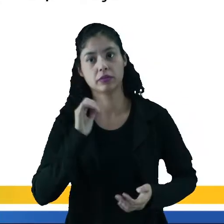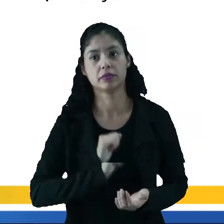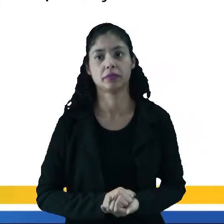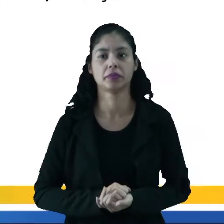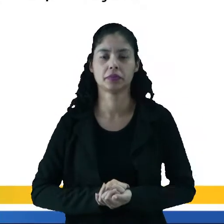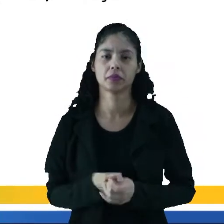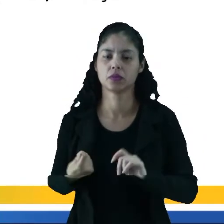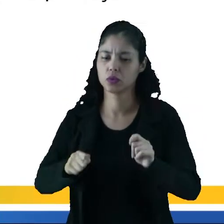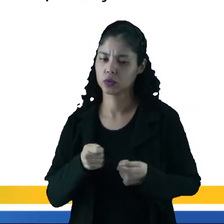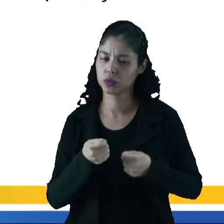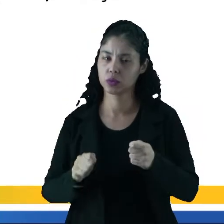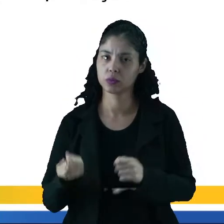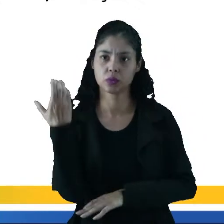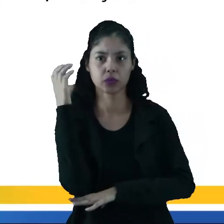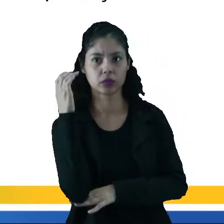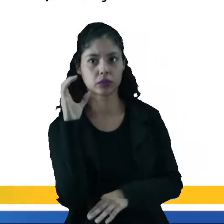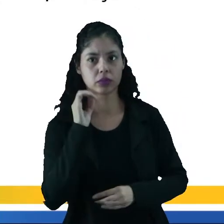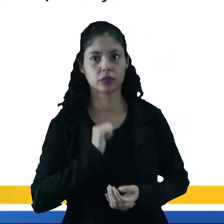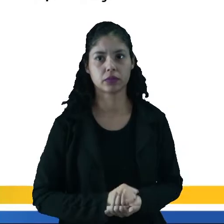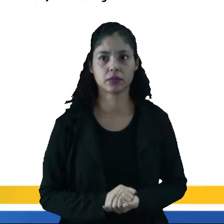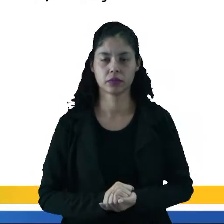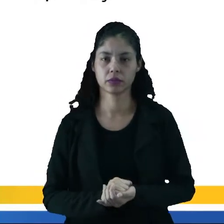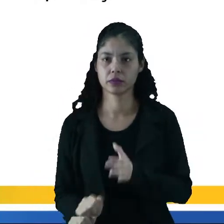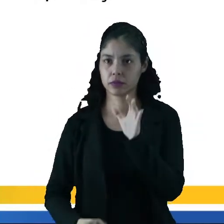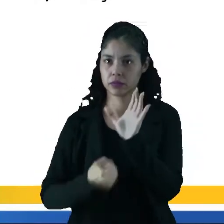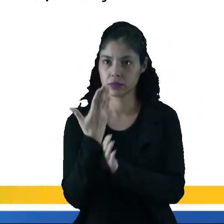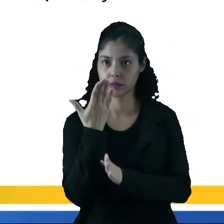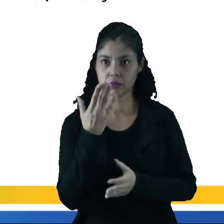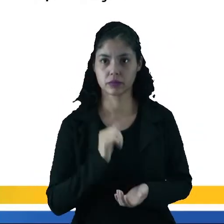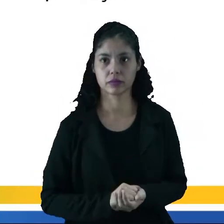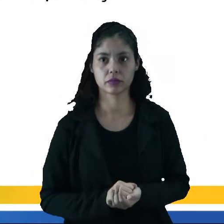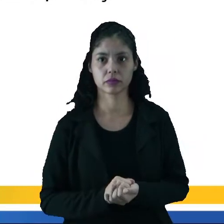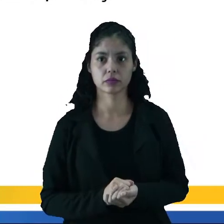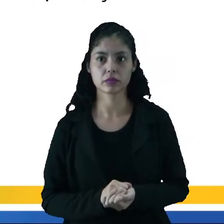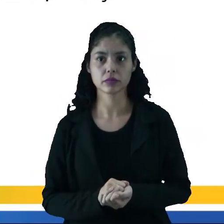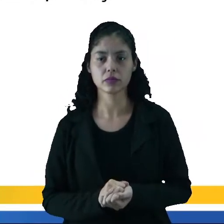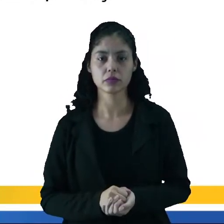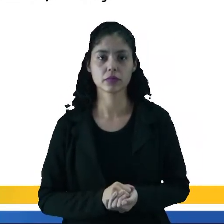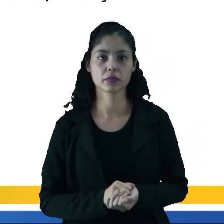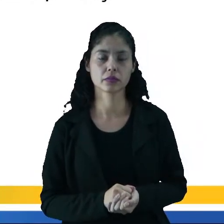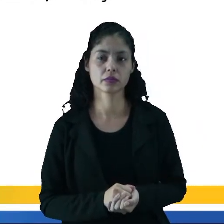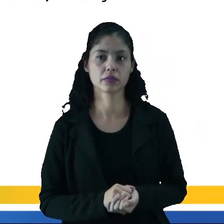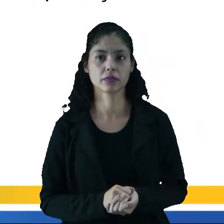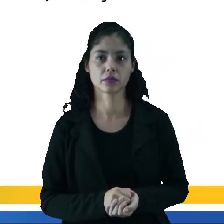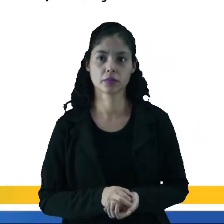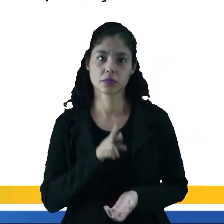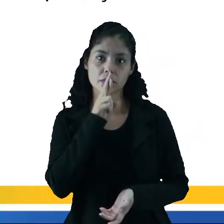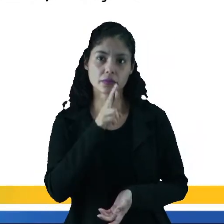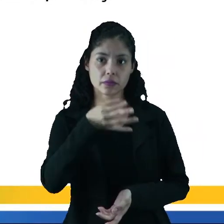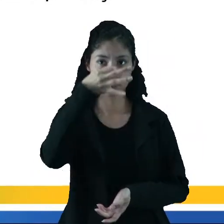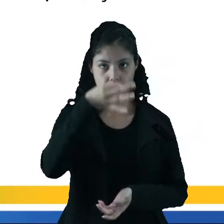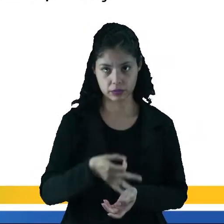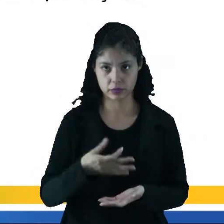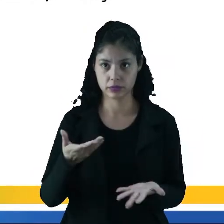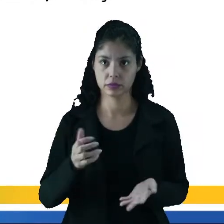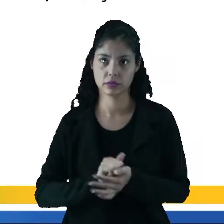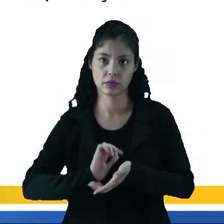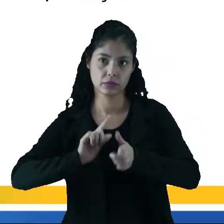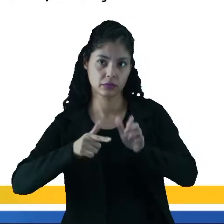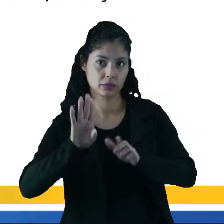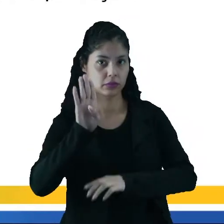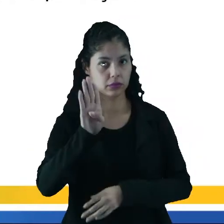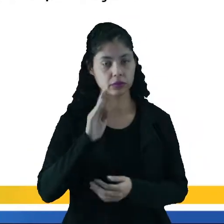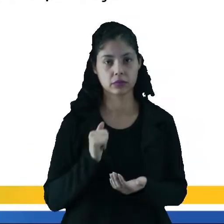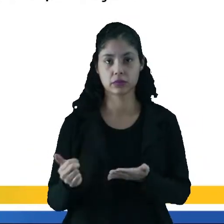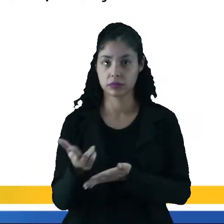falando do domínio científico, da invenção tecnológica. Então, gente, a opção mais plausível aqui é a